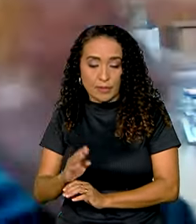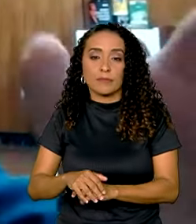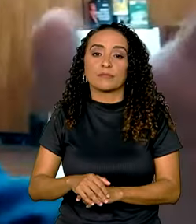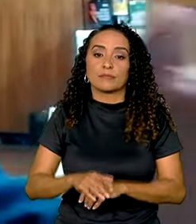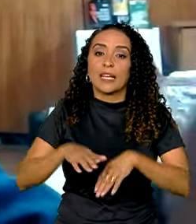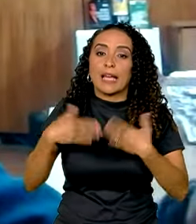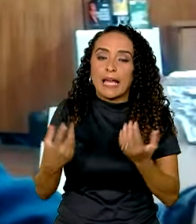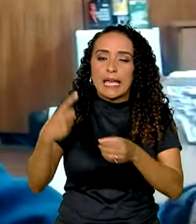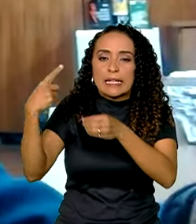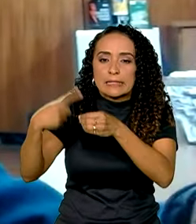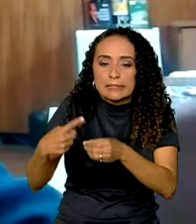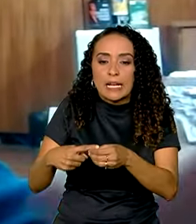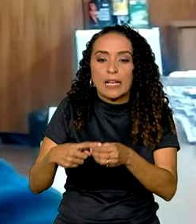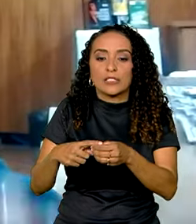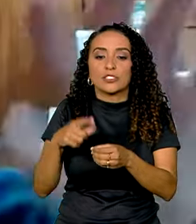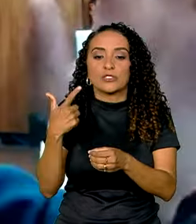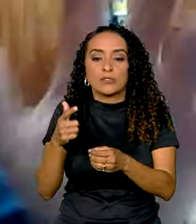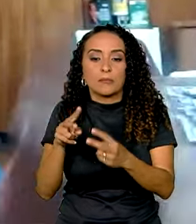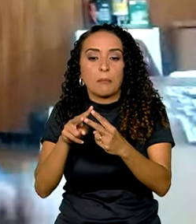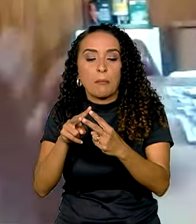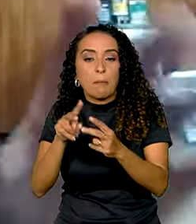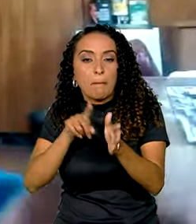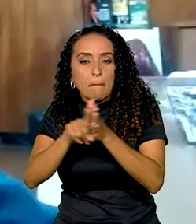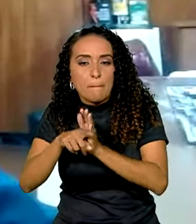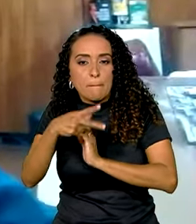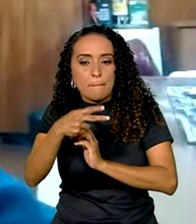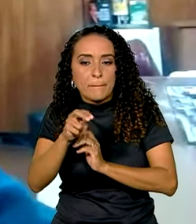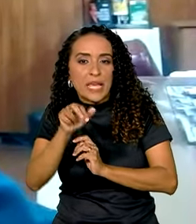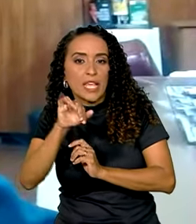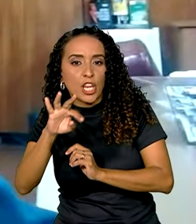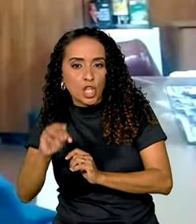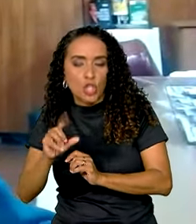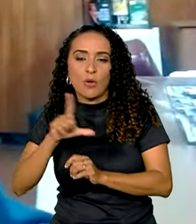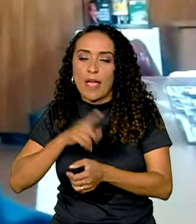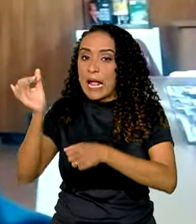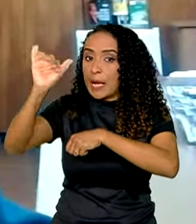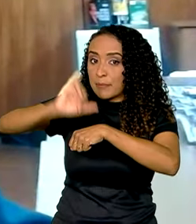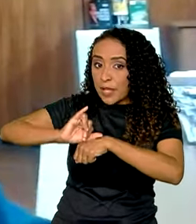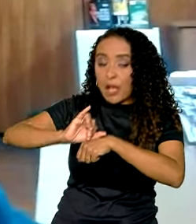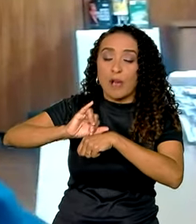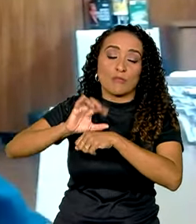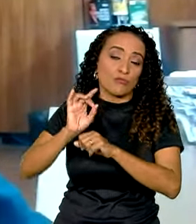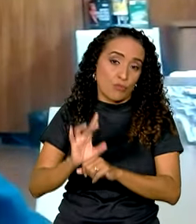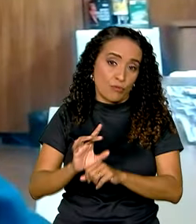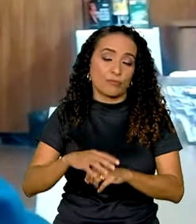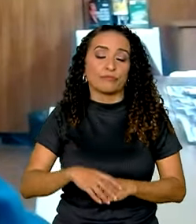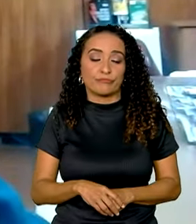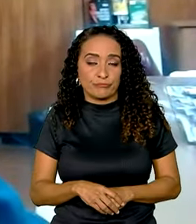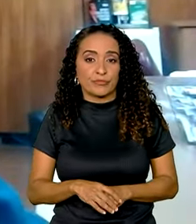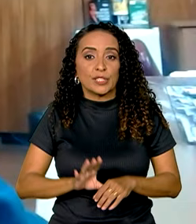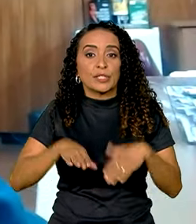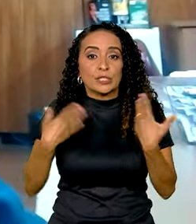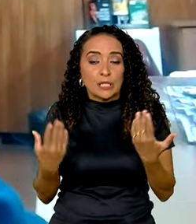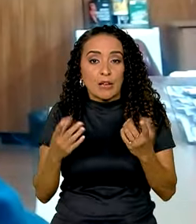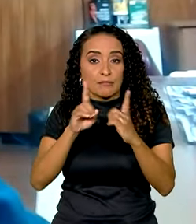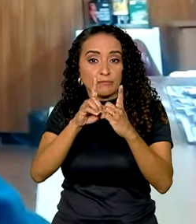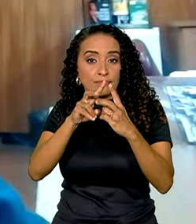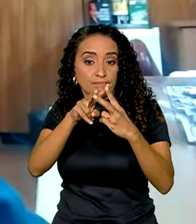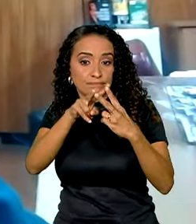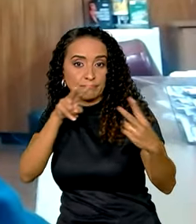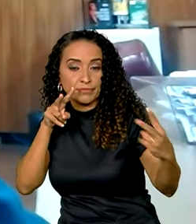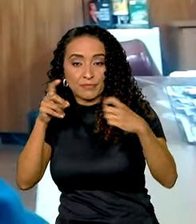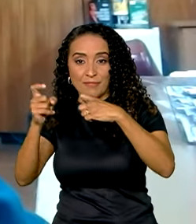que são daquelas cidades que nós temos peritos e eles estão basicamente em capitais e região metropolitana. Com a telemedicina,